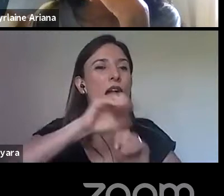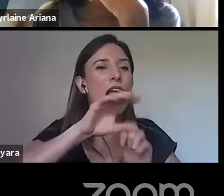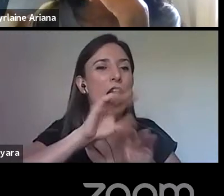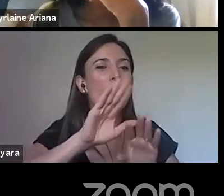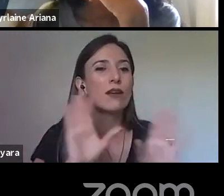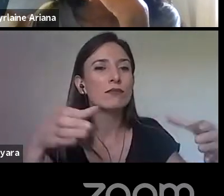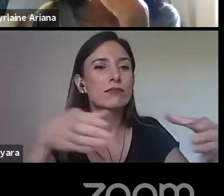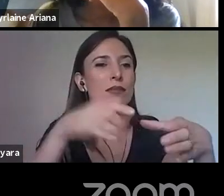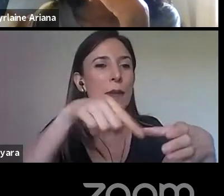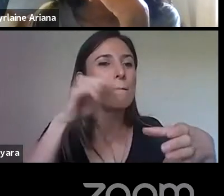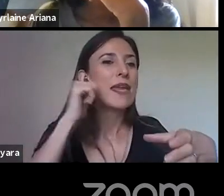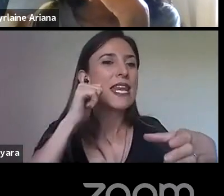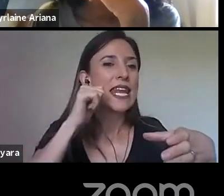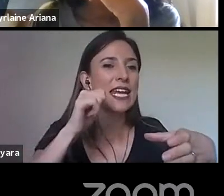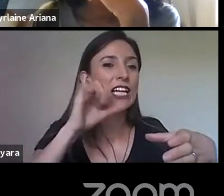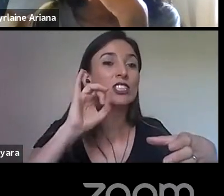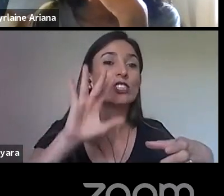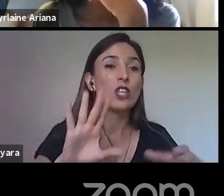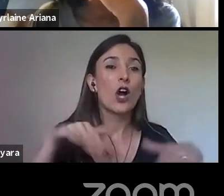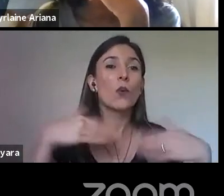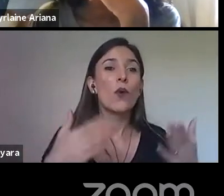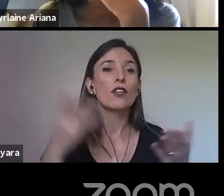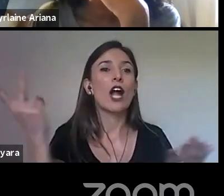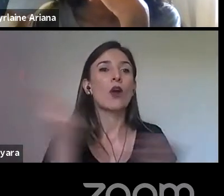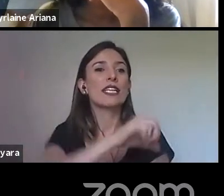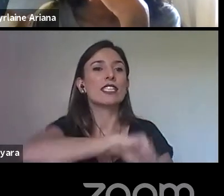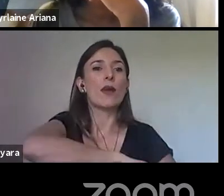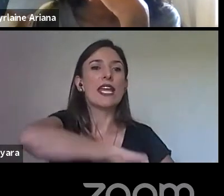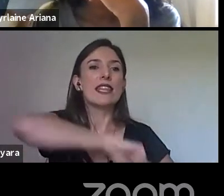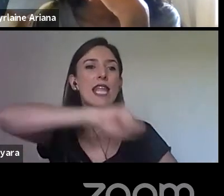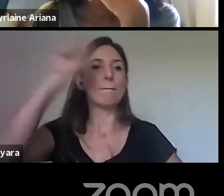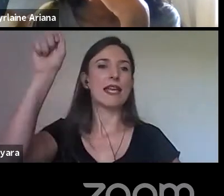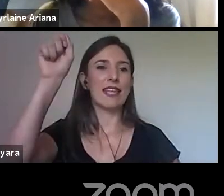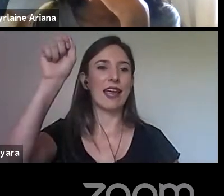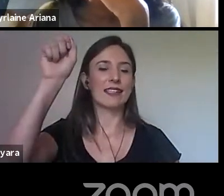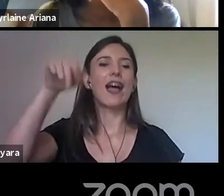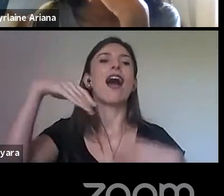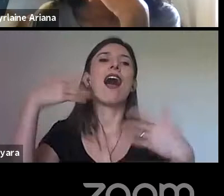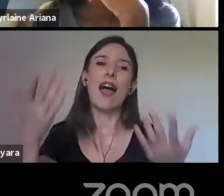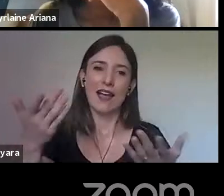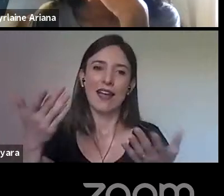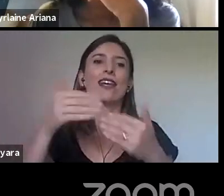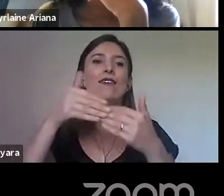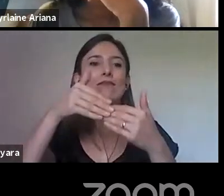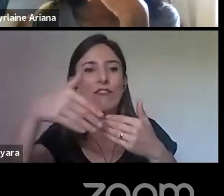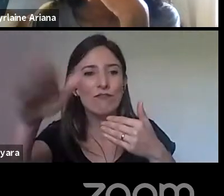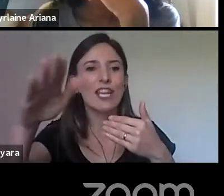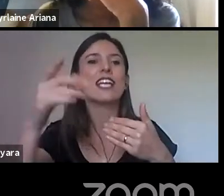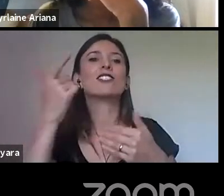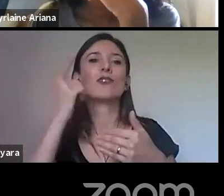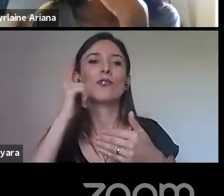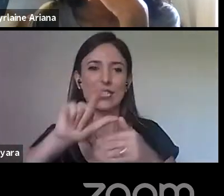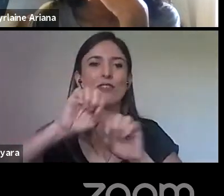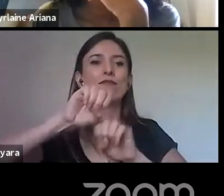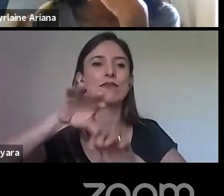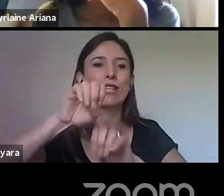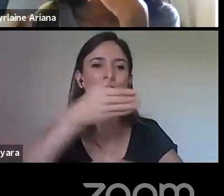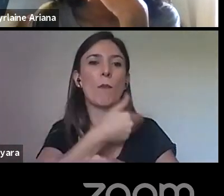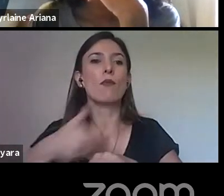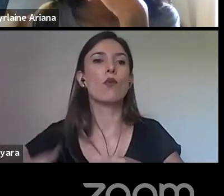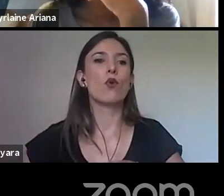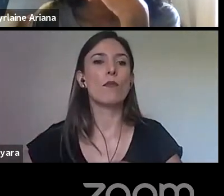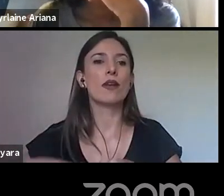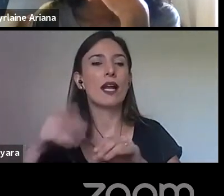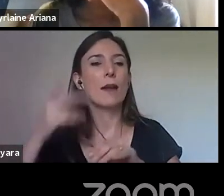não vai ter essa educação pública para meninas antes dessa independência. Então, acho que isso é uma outra questão